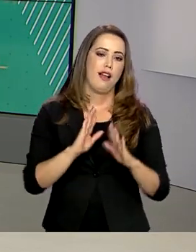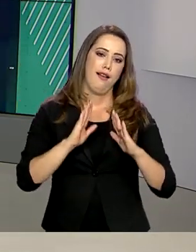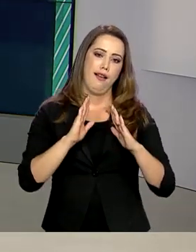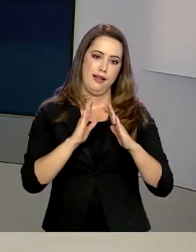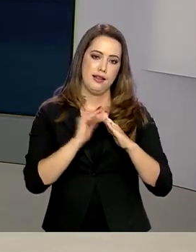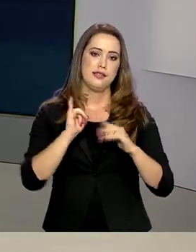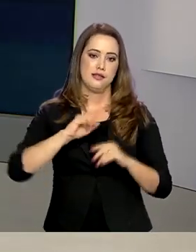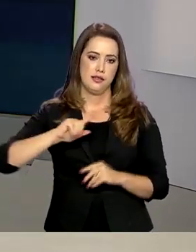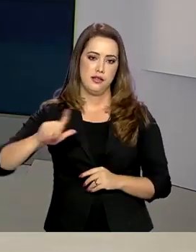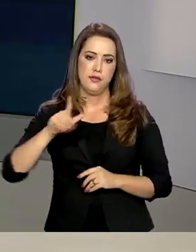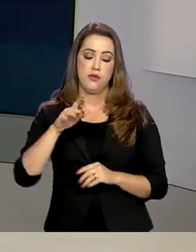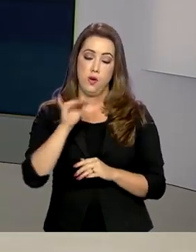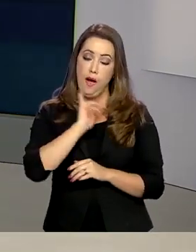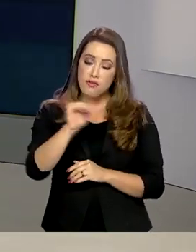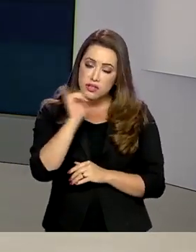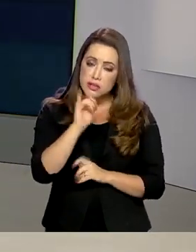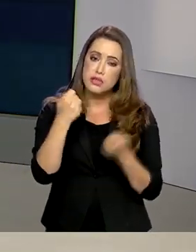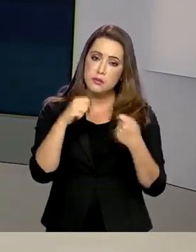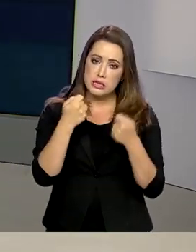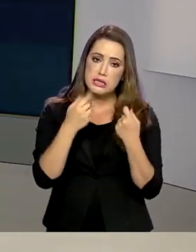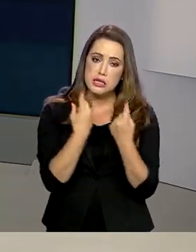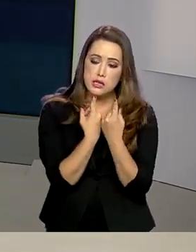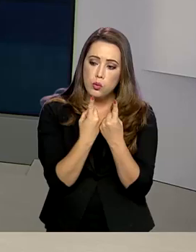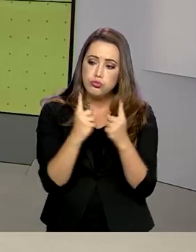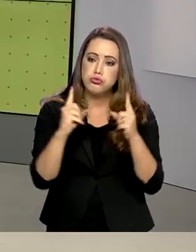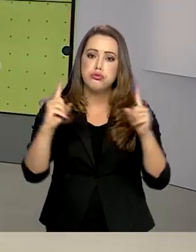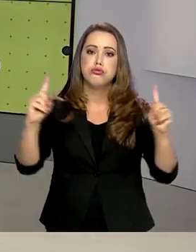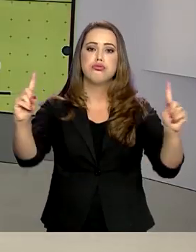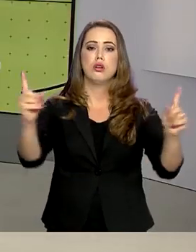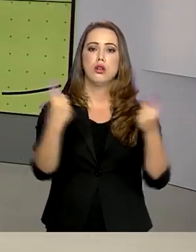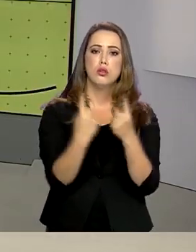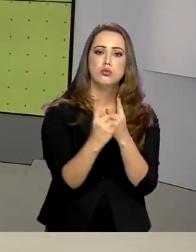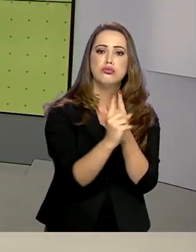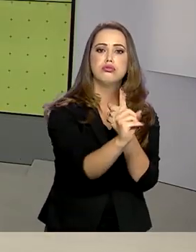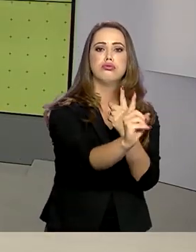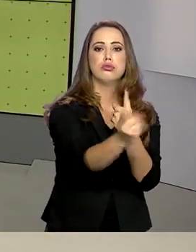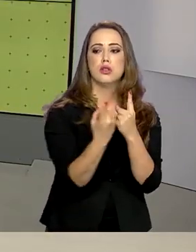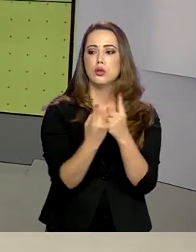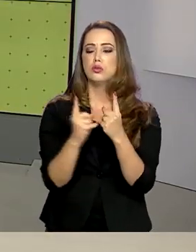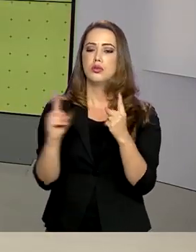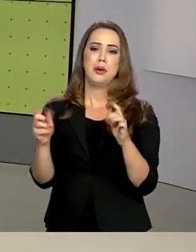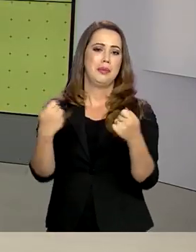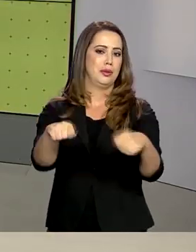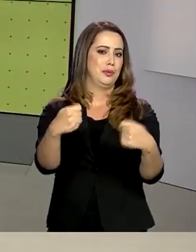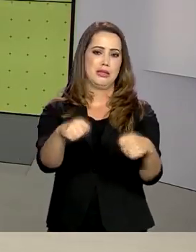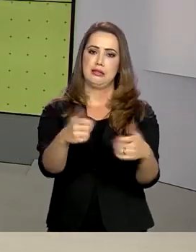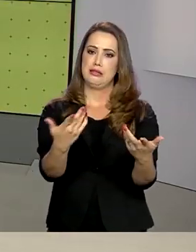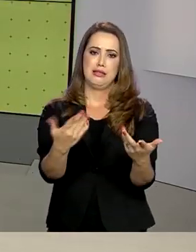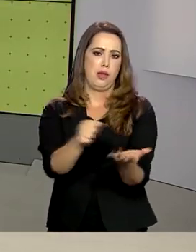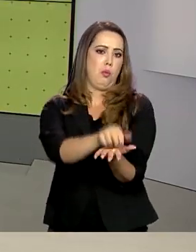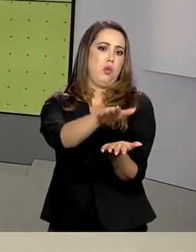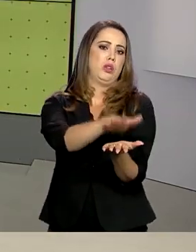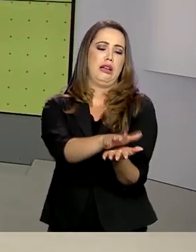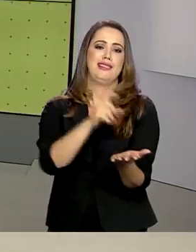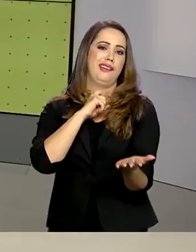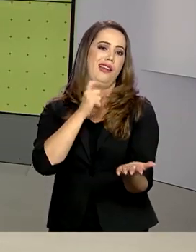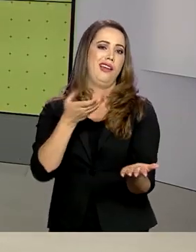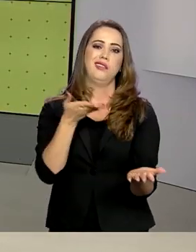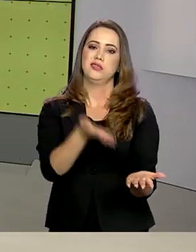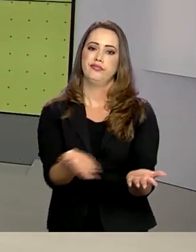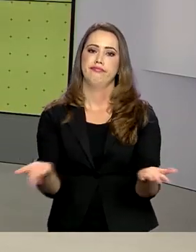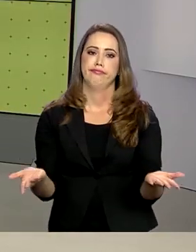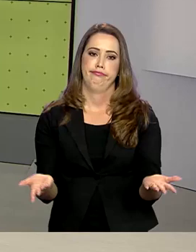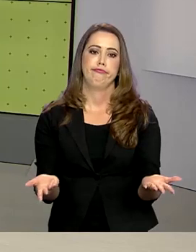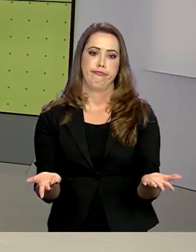esclarece que o distanciamento social é recomendado para frear o contágio, mas nenhum cidadão será multado pelo descumprimento.